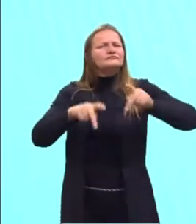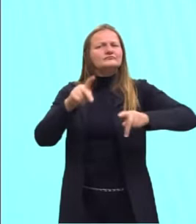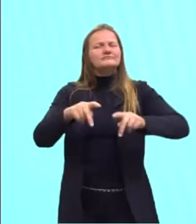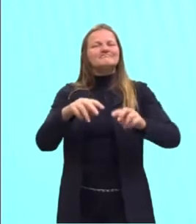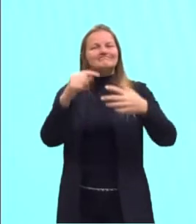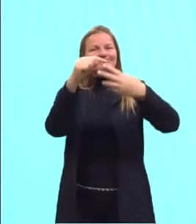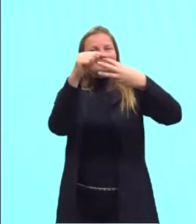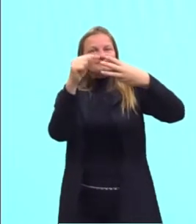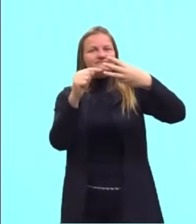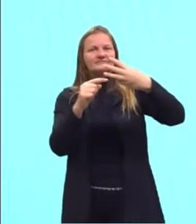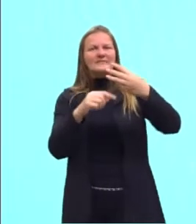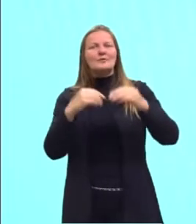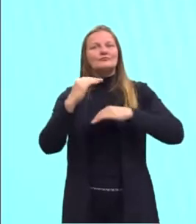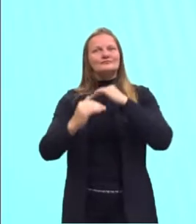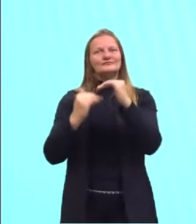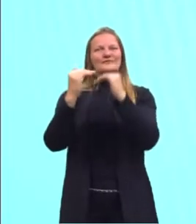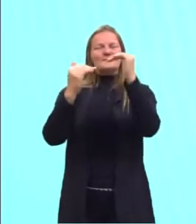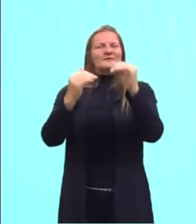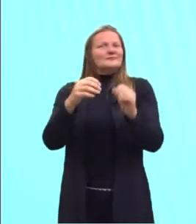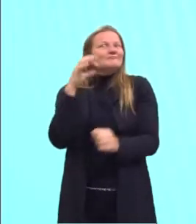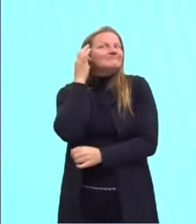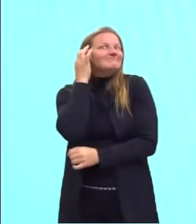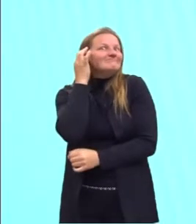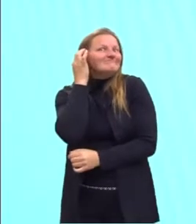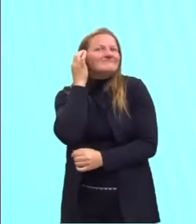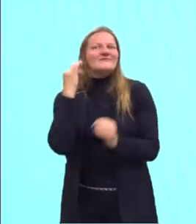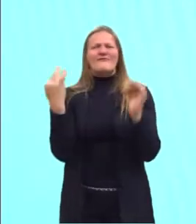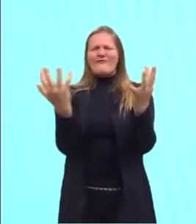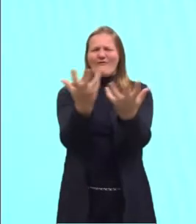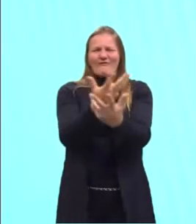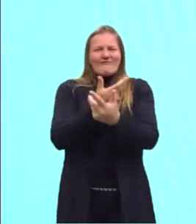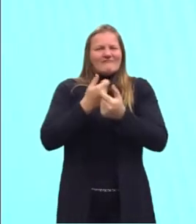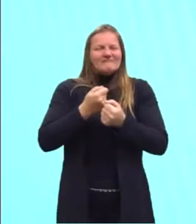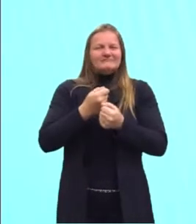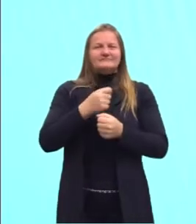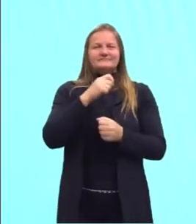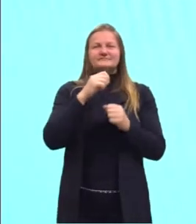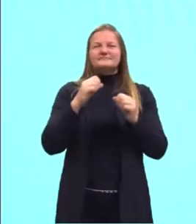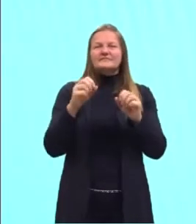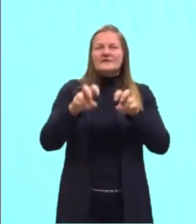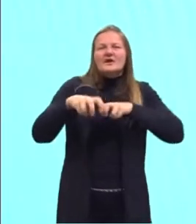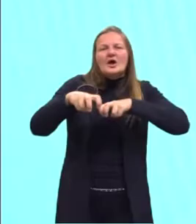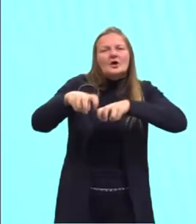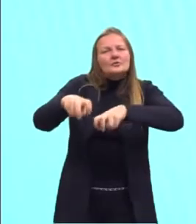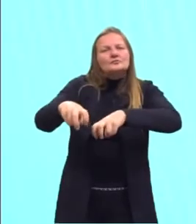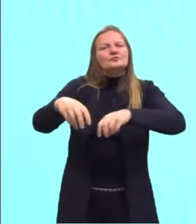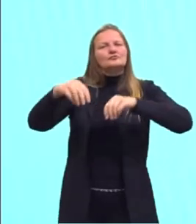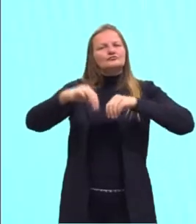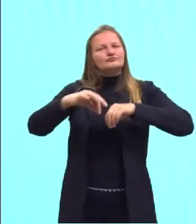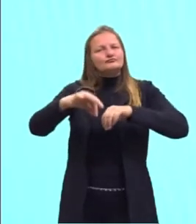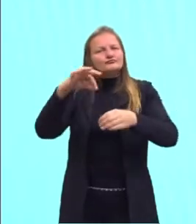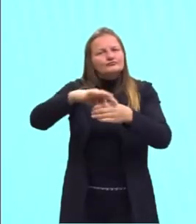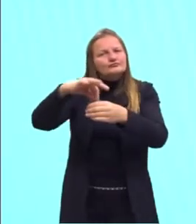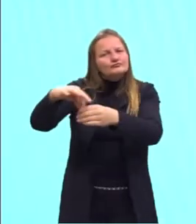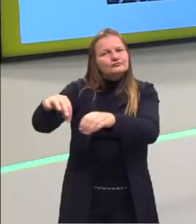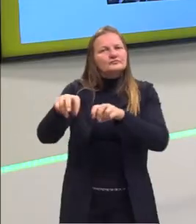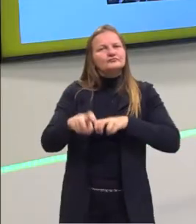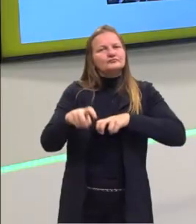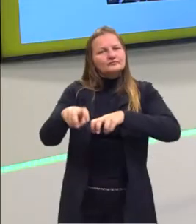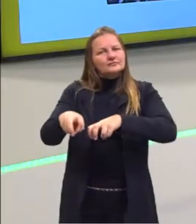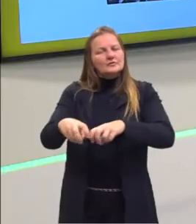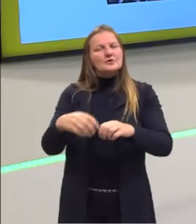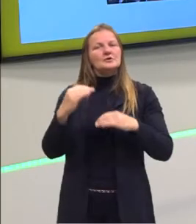povos que se desenvolveram muito bem no sentido da agricultura, eram povos que